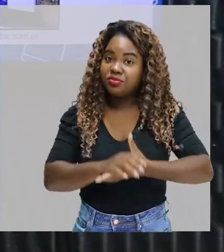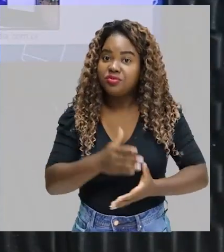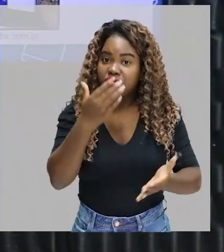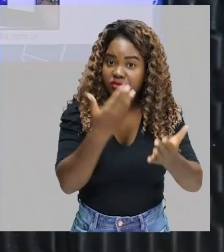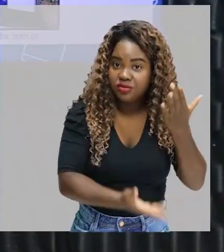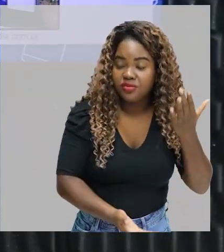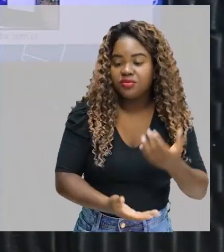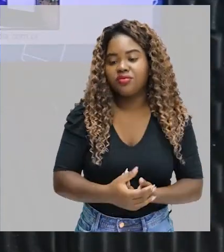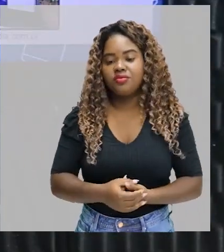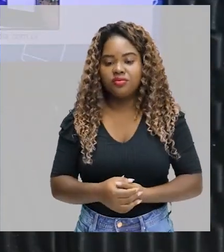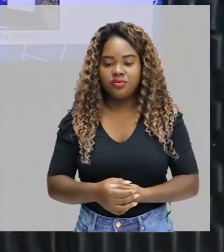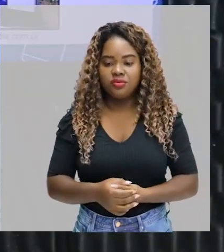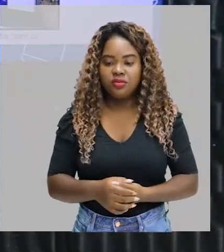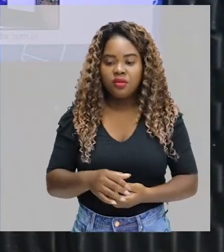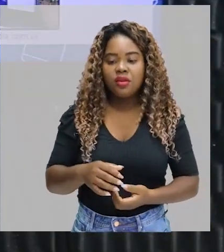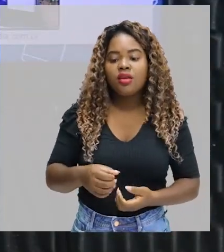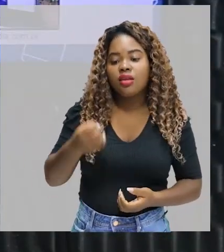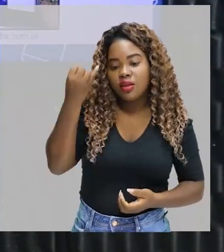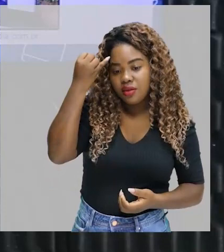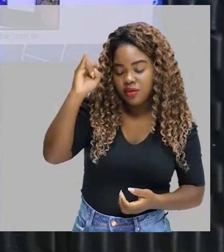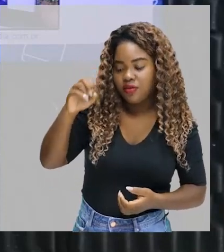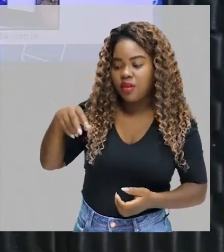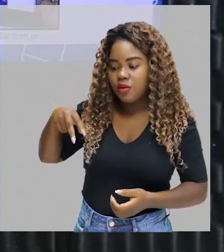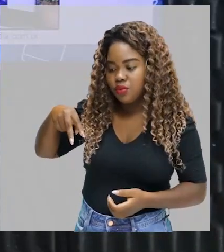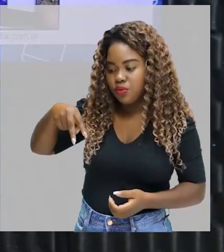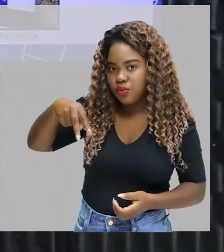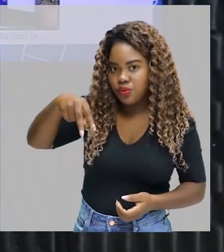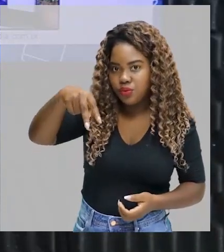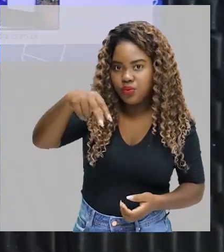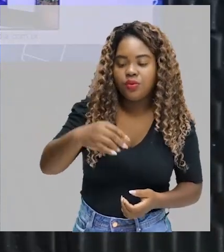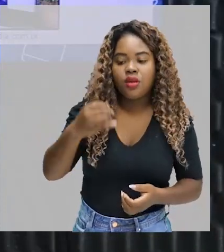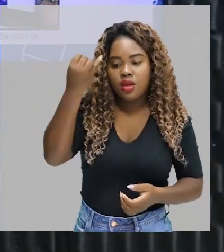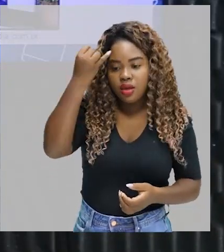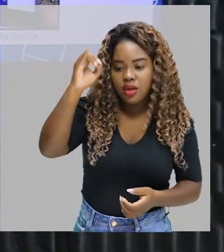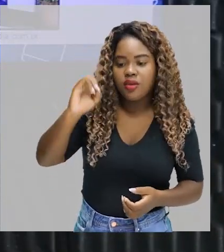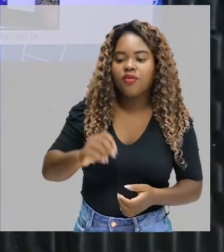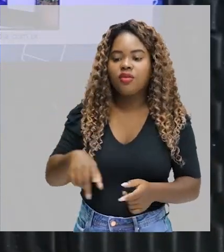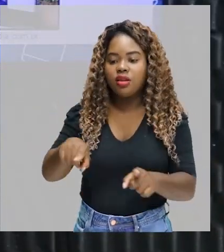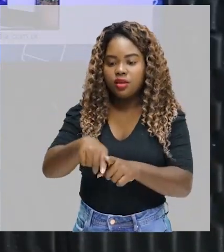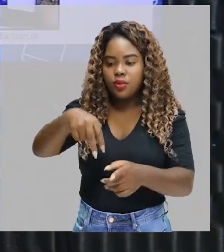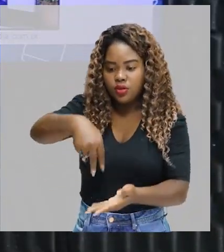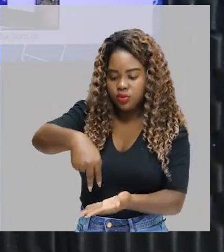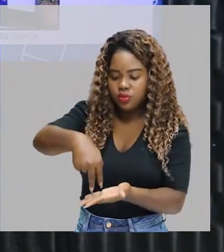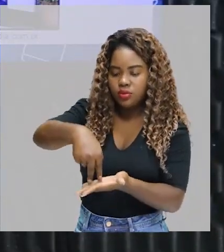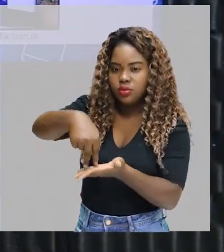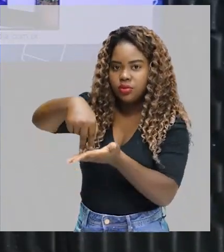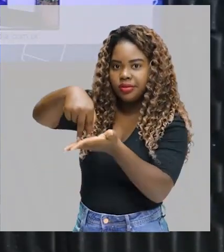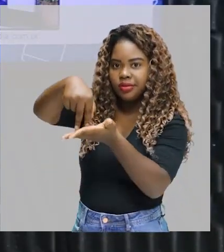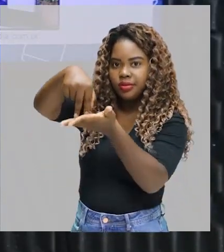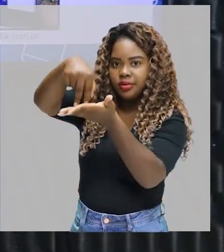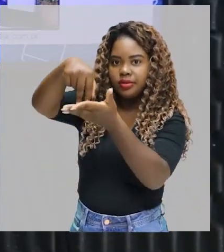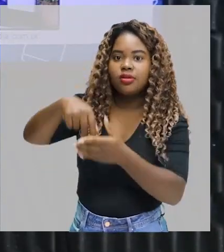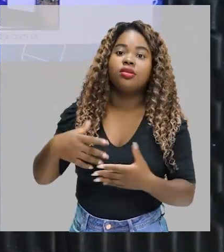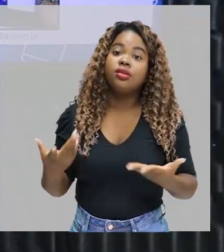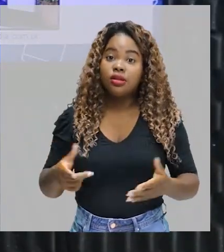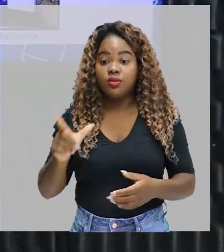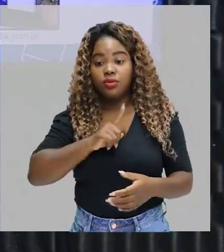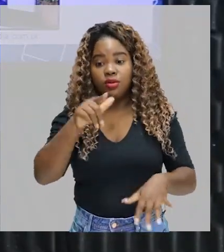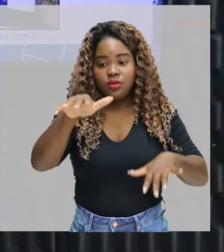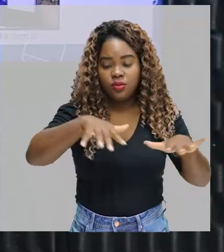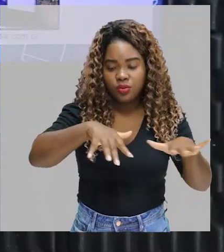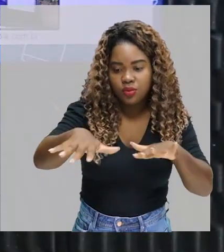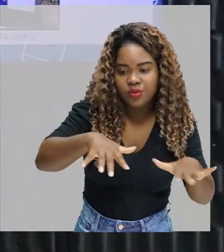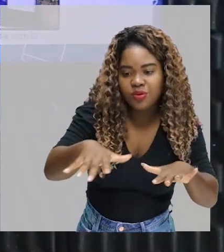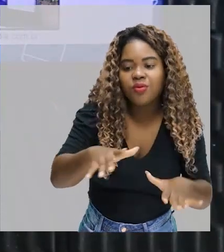Você evitar aqui a escada rolante que está do lado. Você evitar o elevador. Isso aqui, você vai estar tendo um movimento,